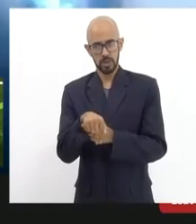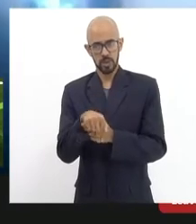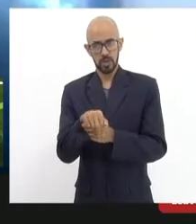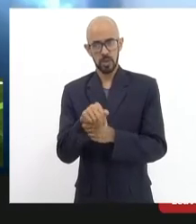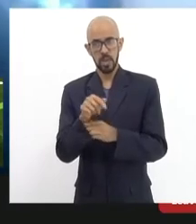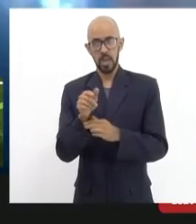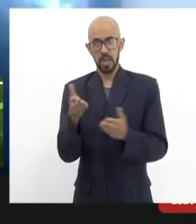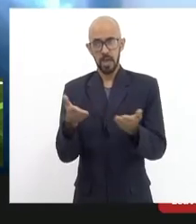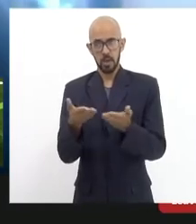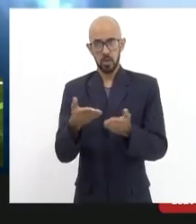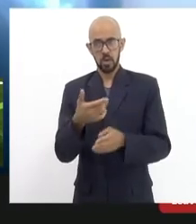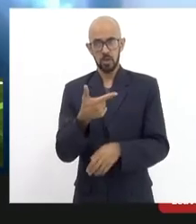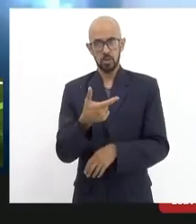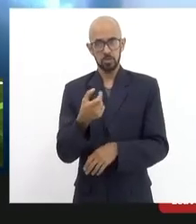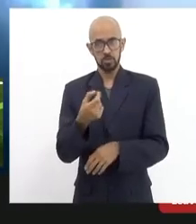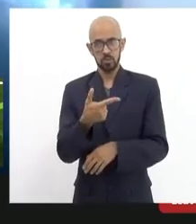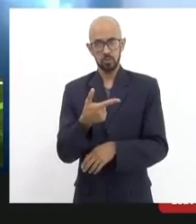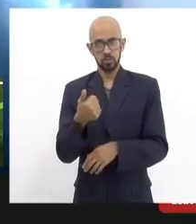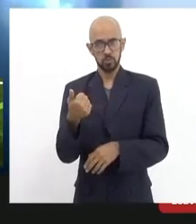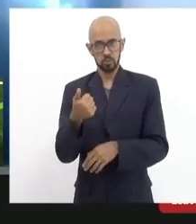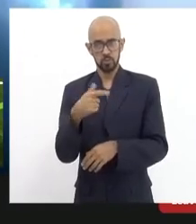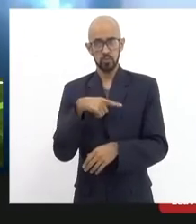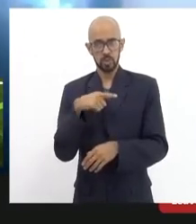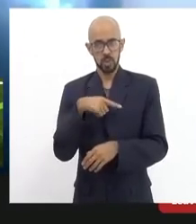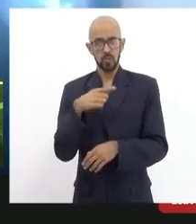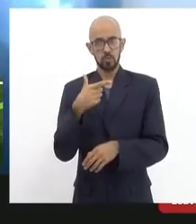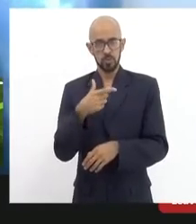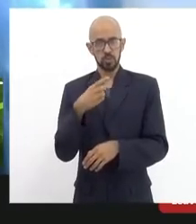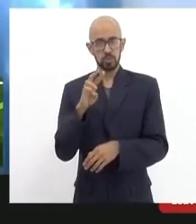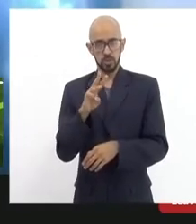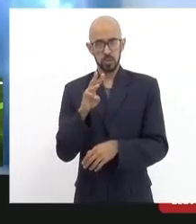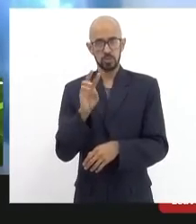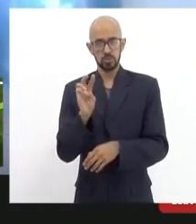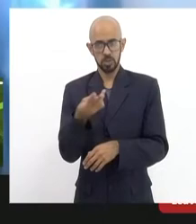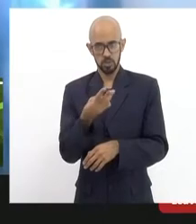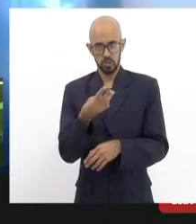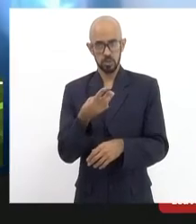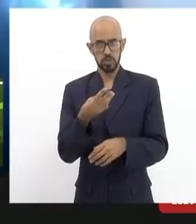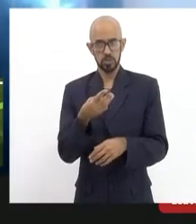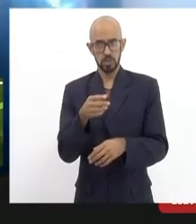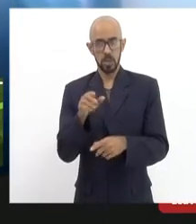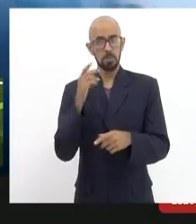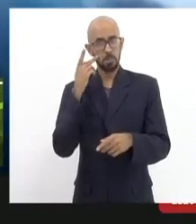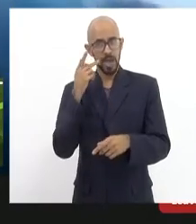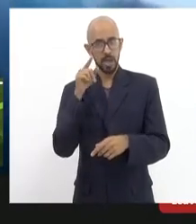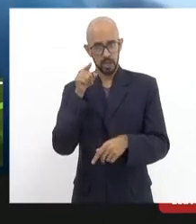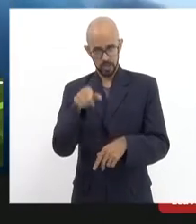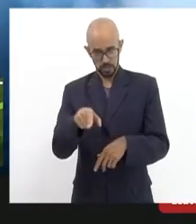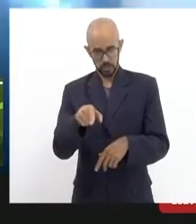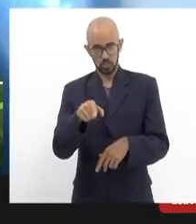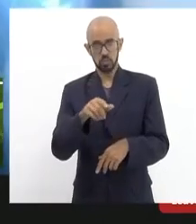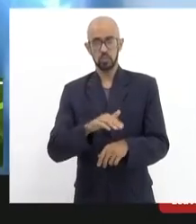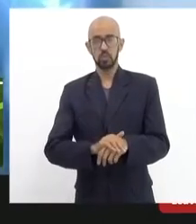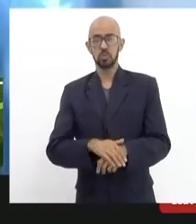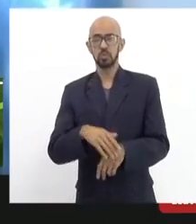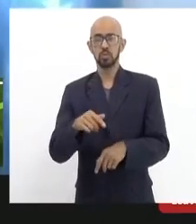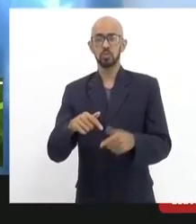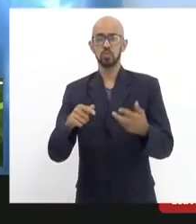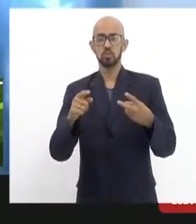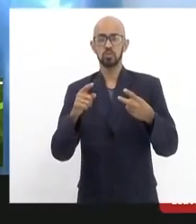desse ano há 23 milhões para essa destinação segundo ponto eu queria advertir aqui